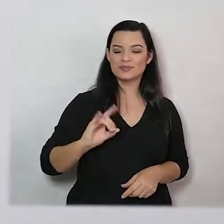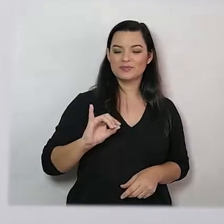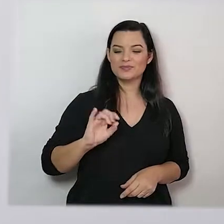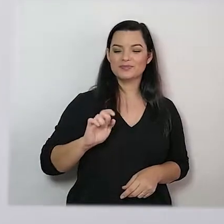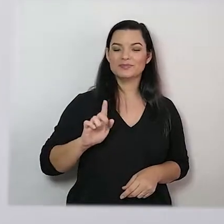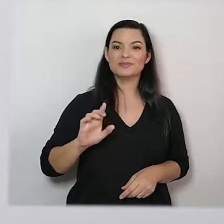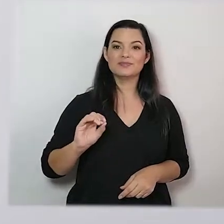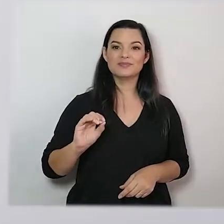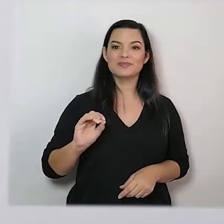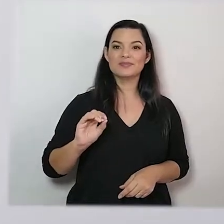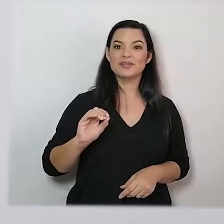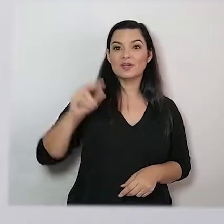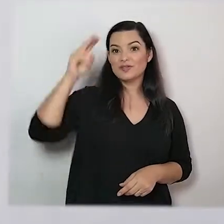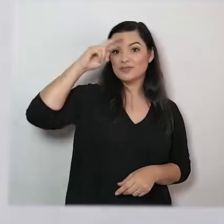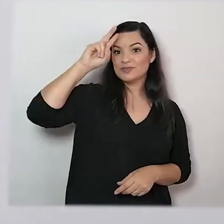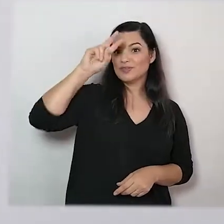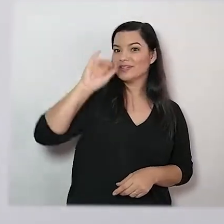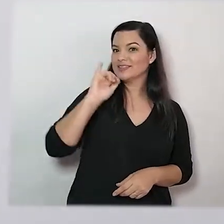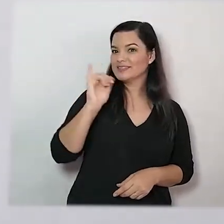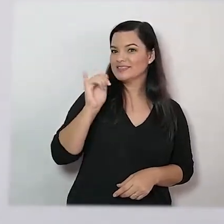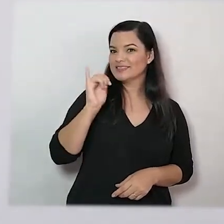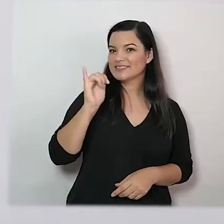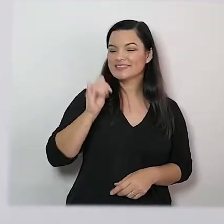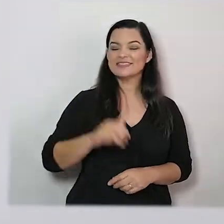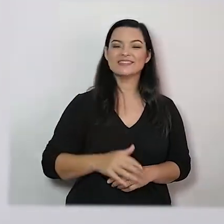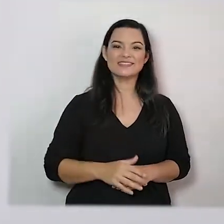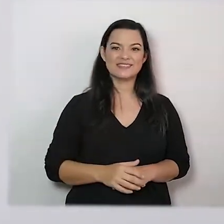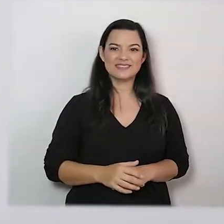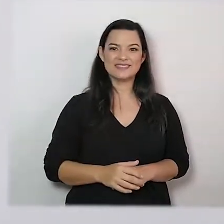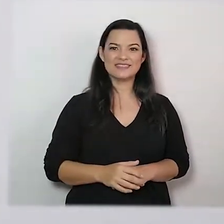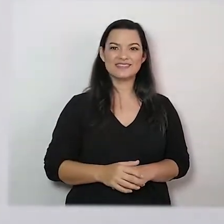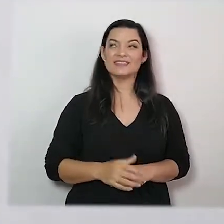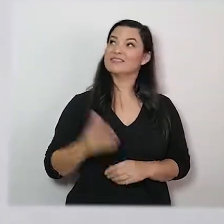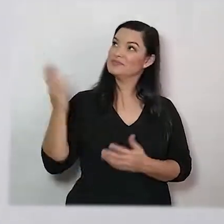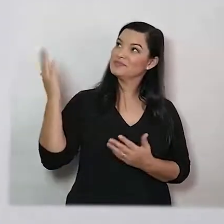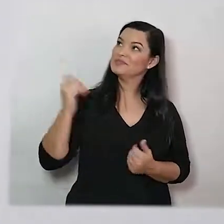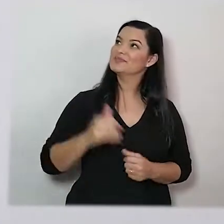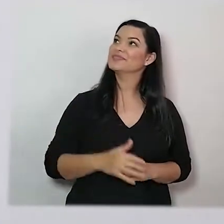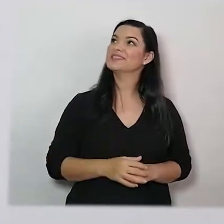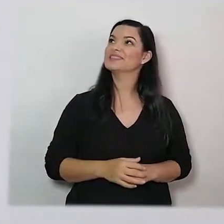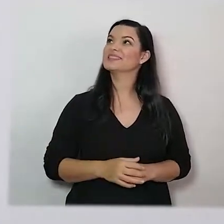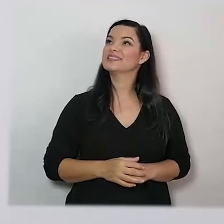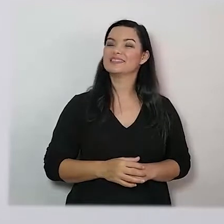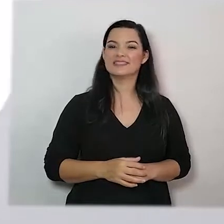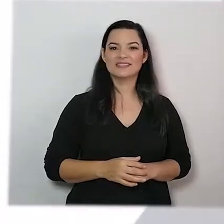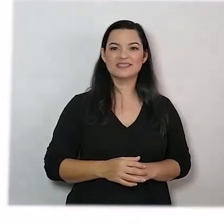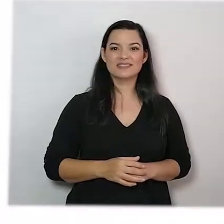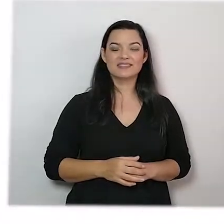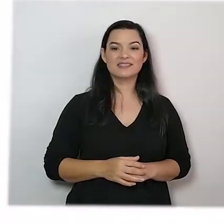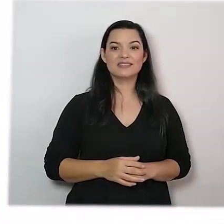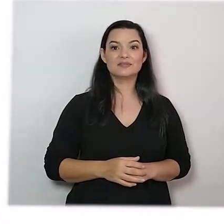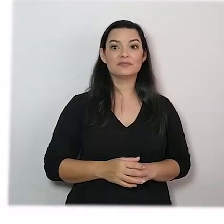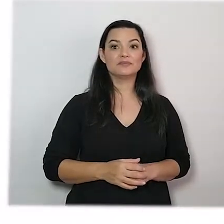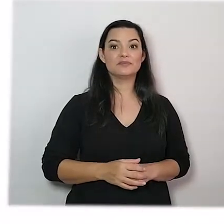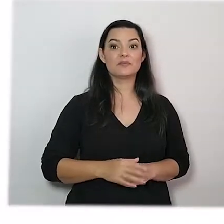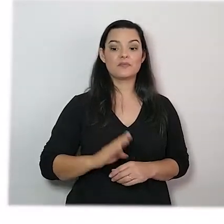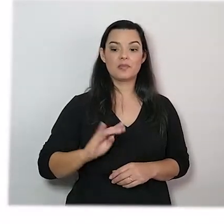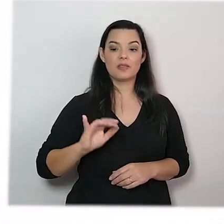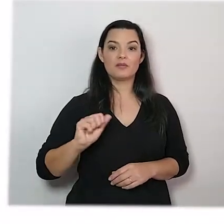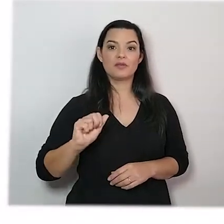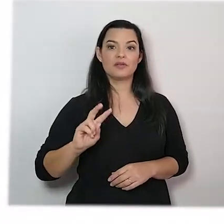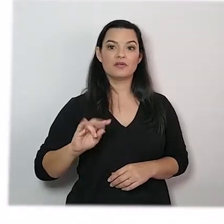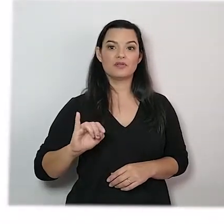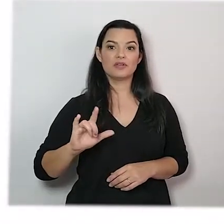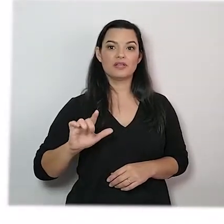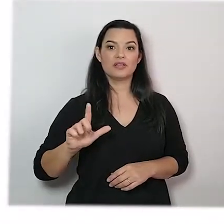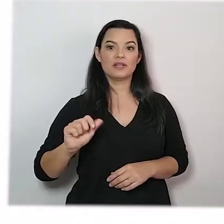Rodrigues Silva, que irá contar uma história. É com você, Diego! De Bia Vilela,